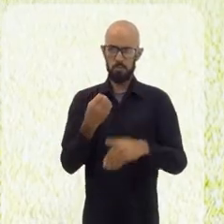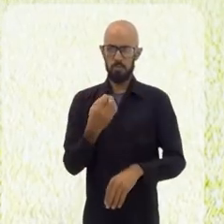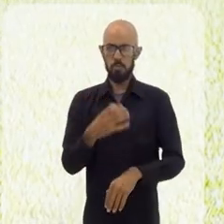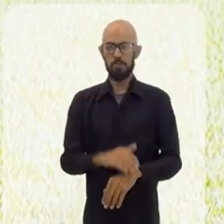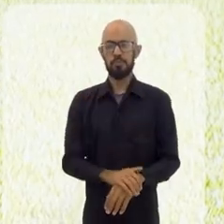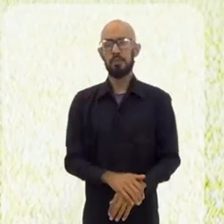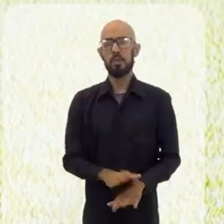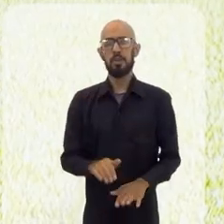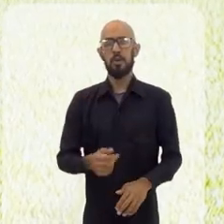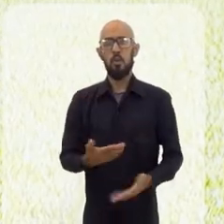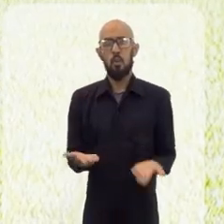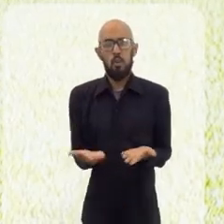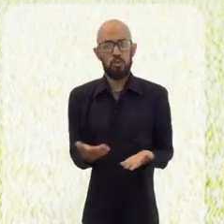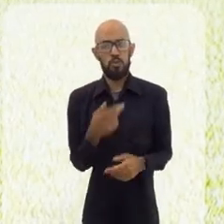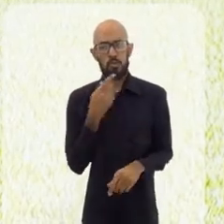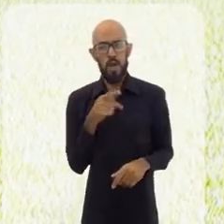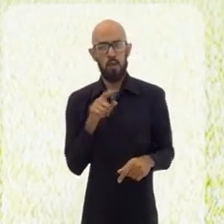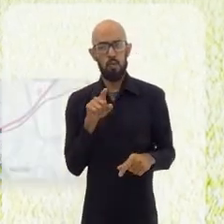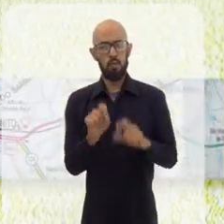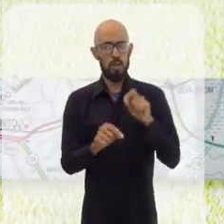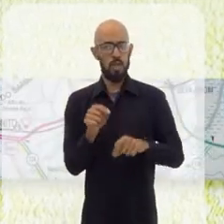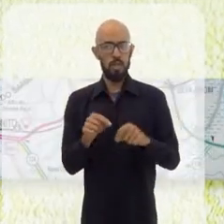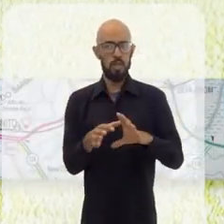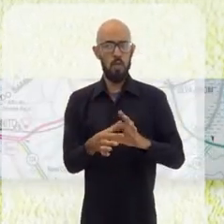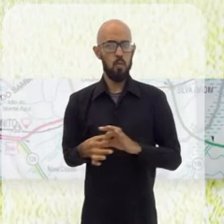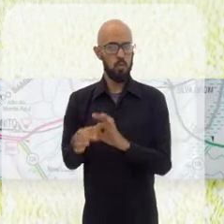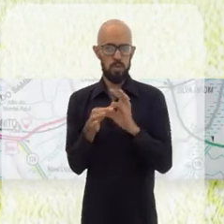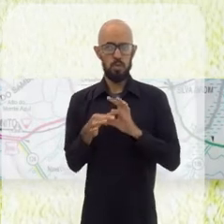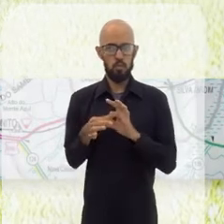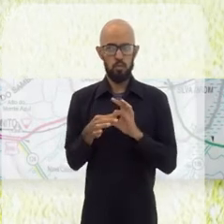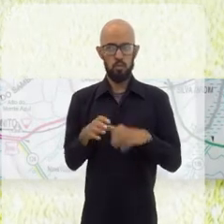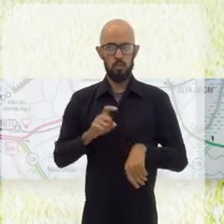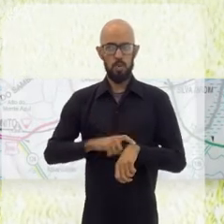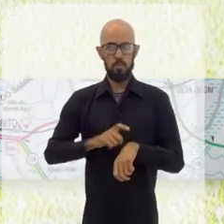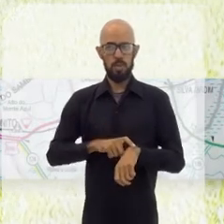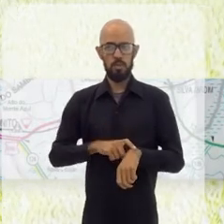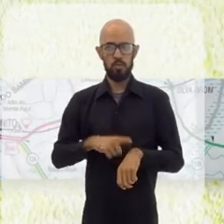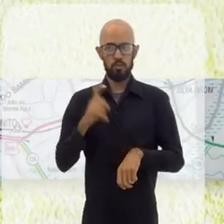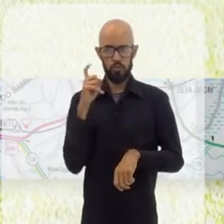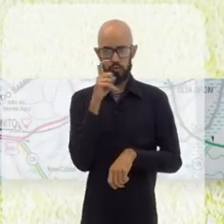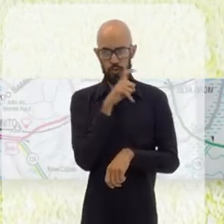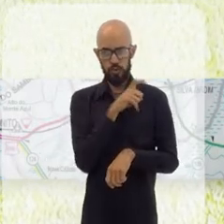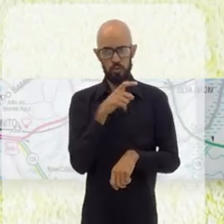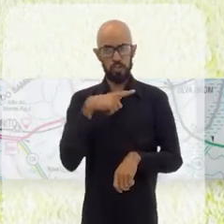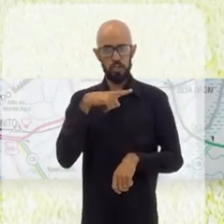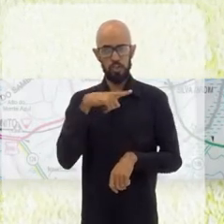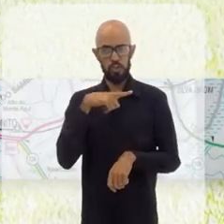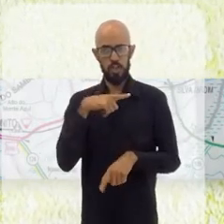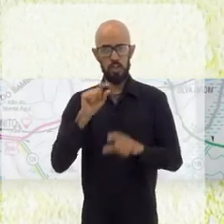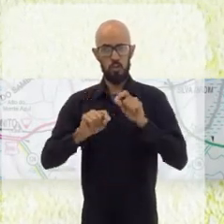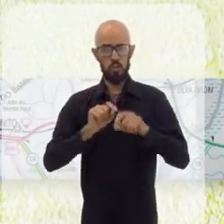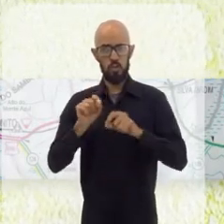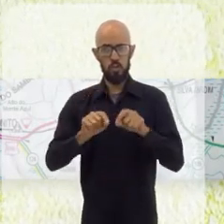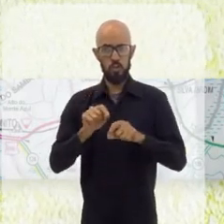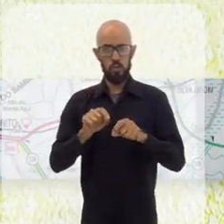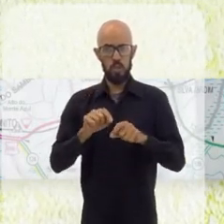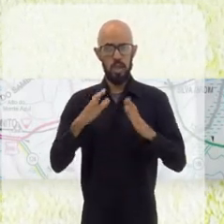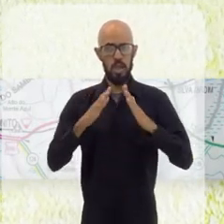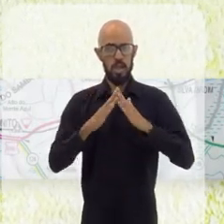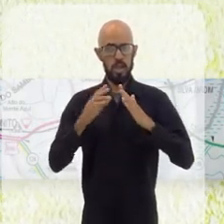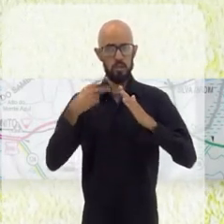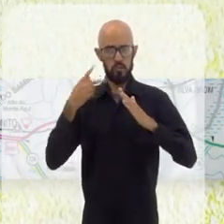eu destaco a união. Num momento tão difícil, nós estamos conseguindo unir Câmara